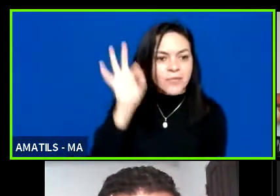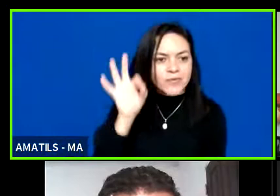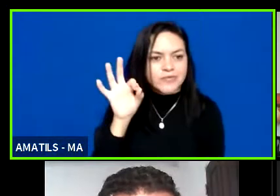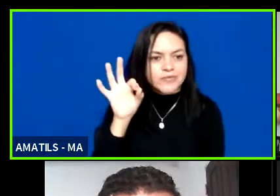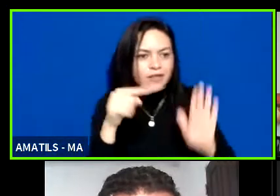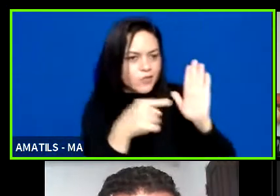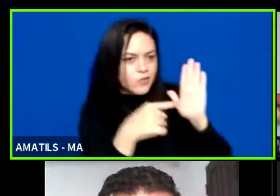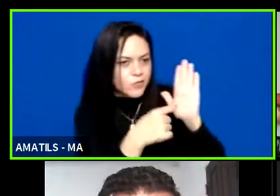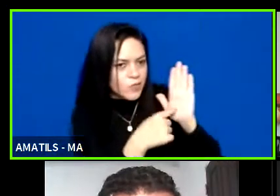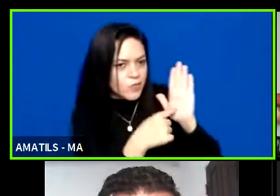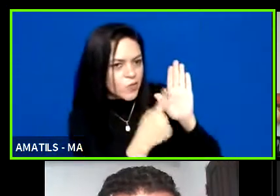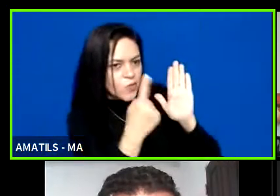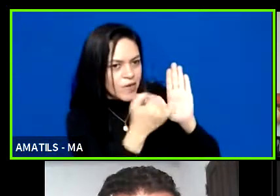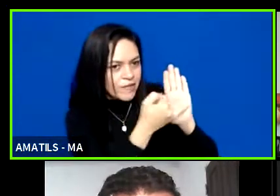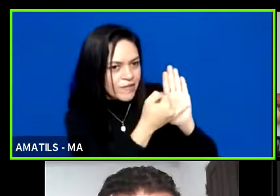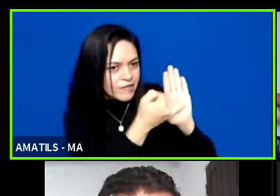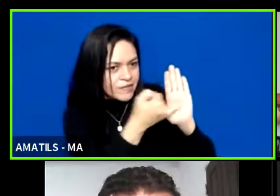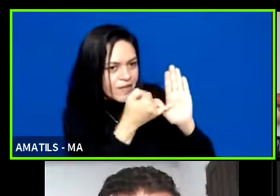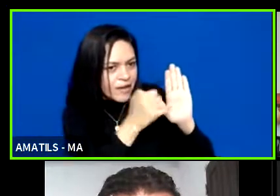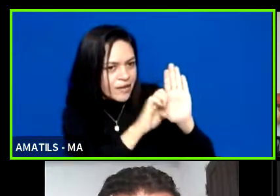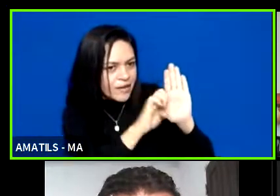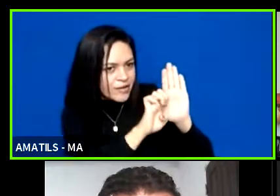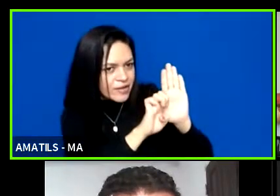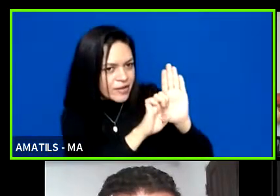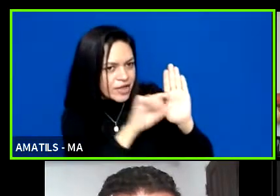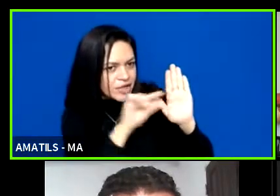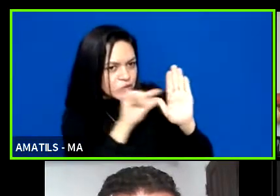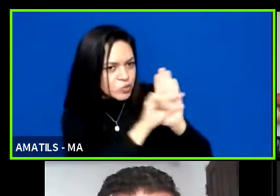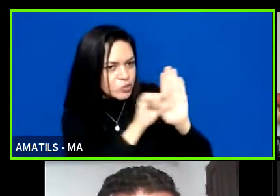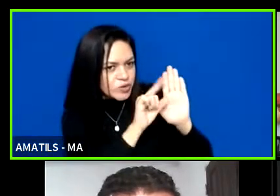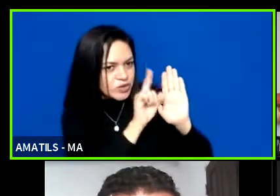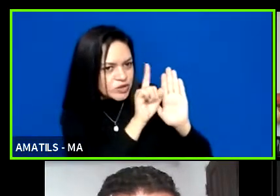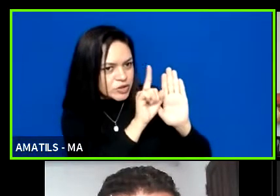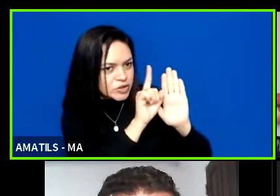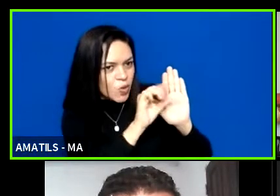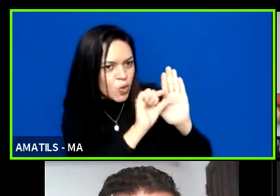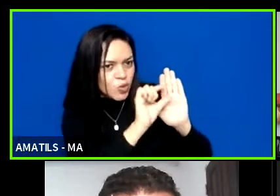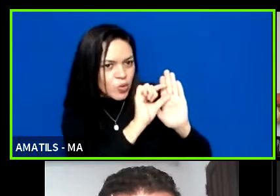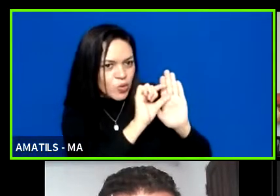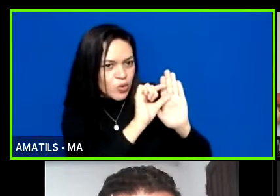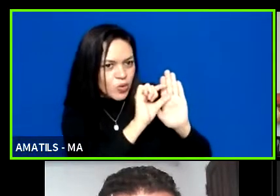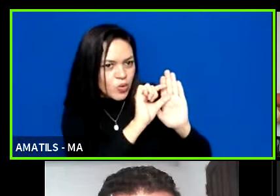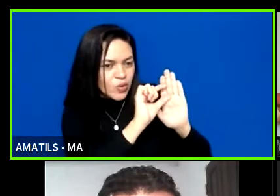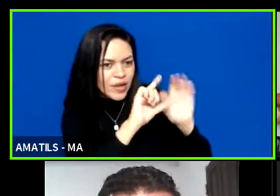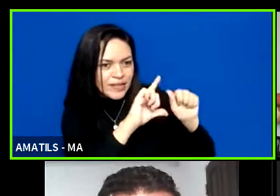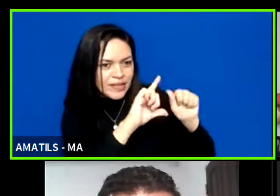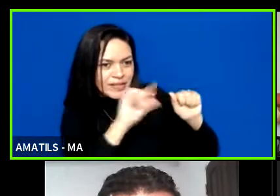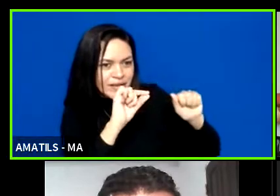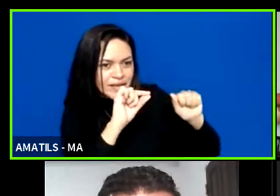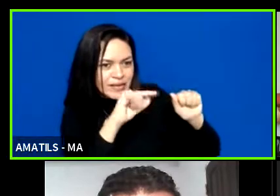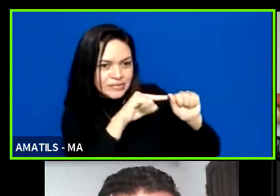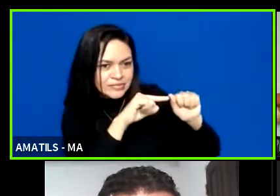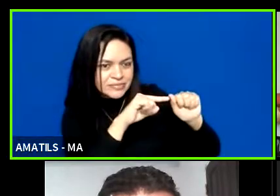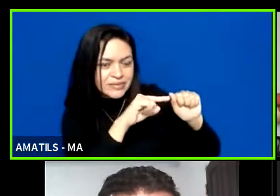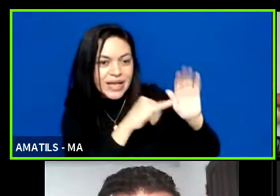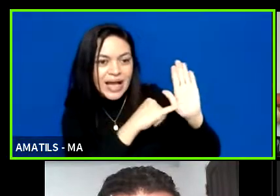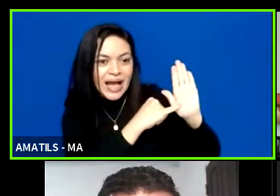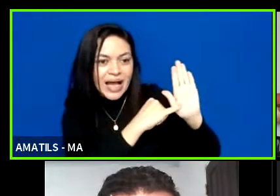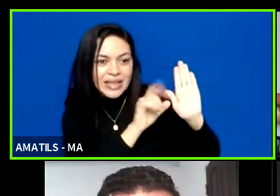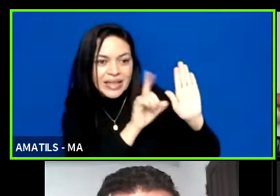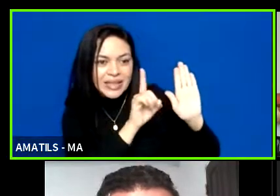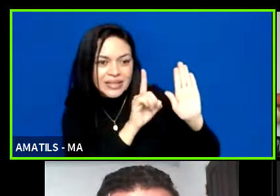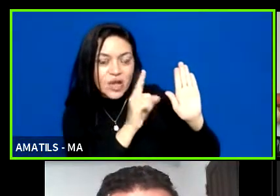da linha E do inciso 1 do caput desse artigo vem a linha B 1